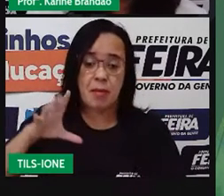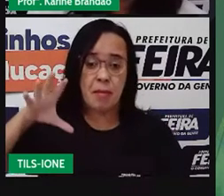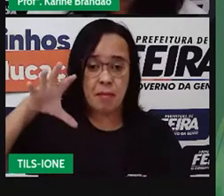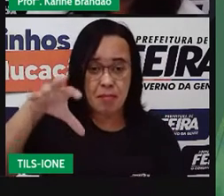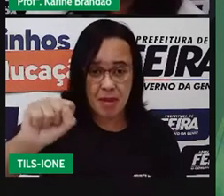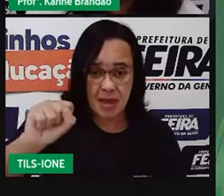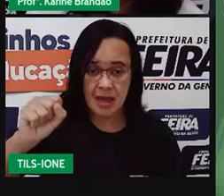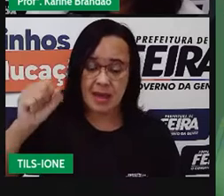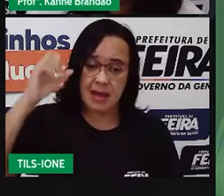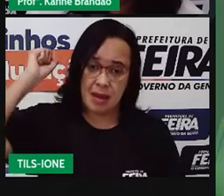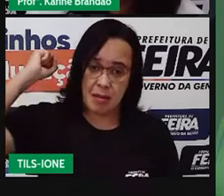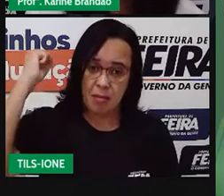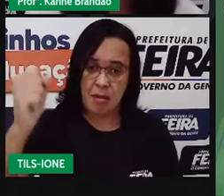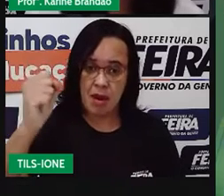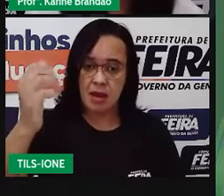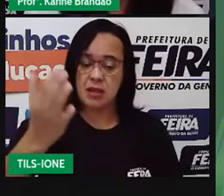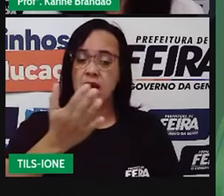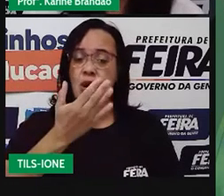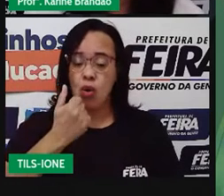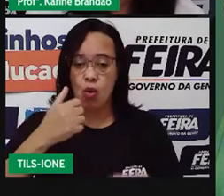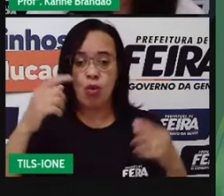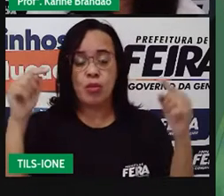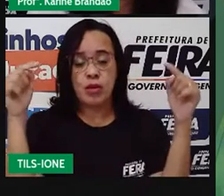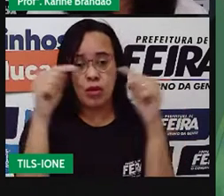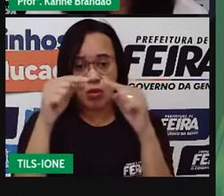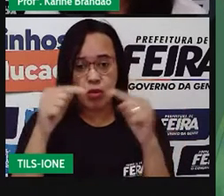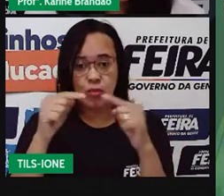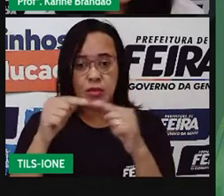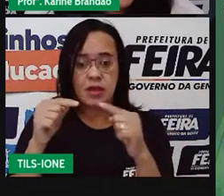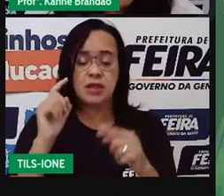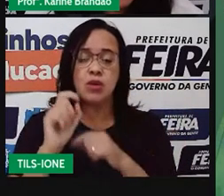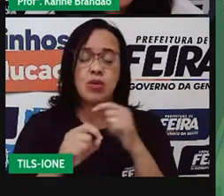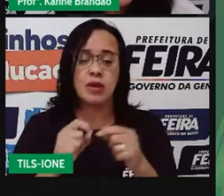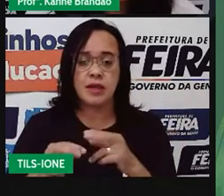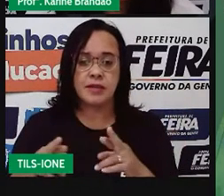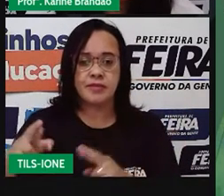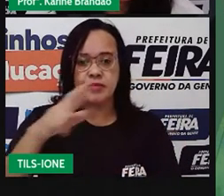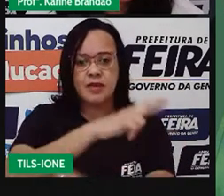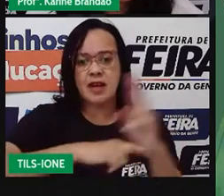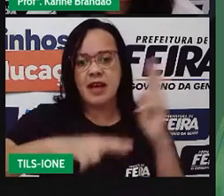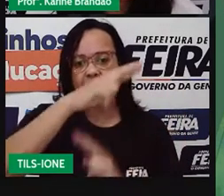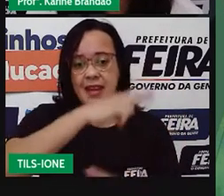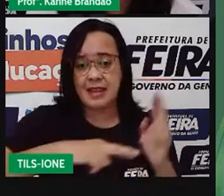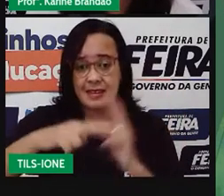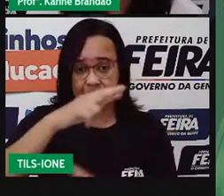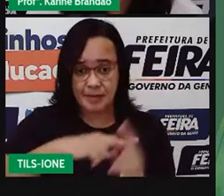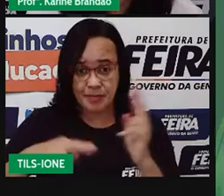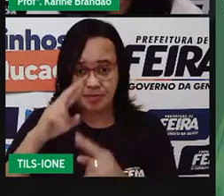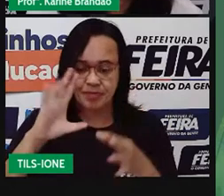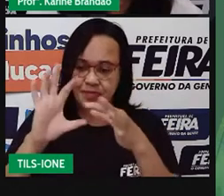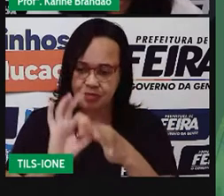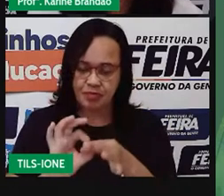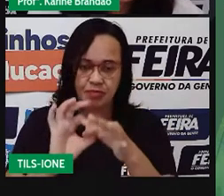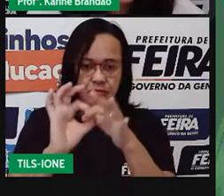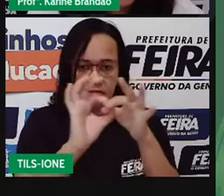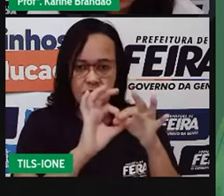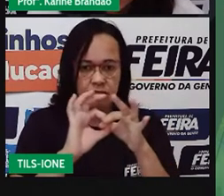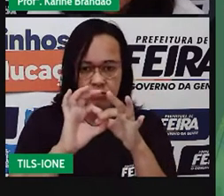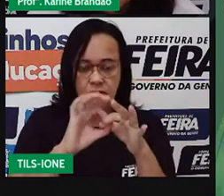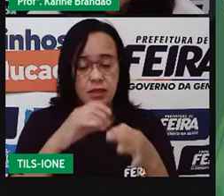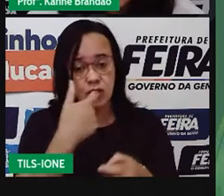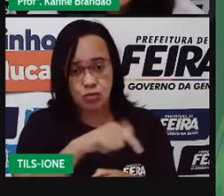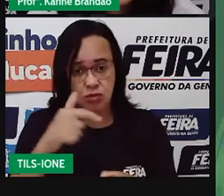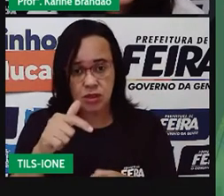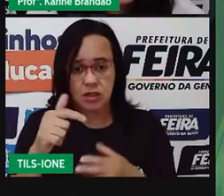outros seres vivos é uma relação desarmônica ecológica. E que a gente vai estudar um pouquinho sobre ela